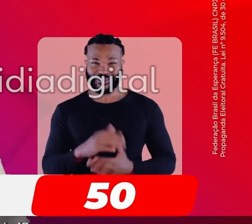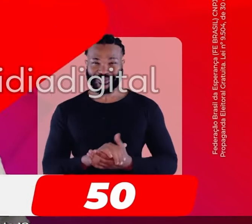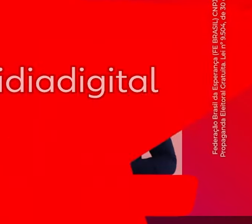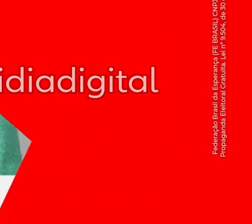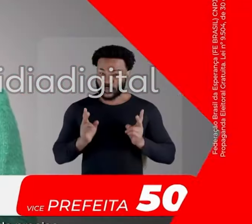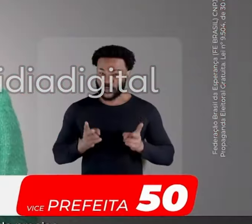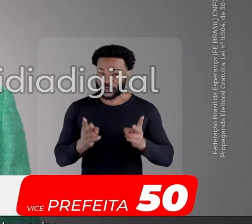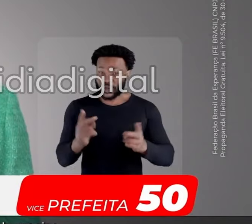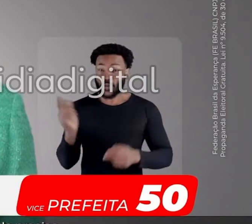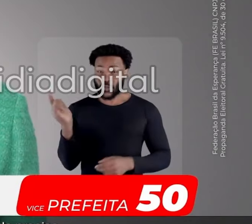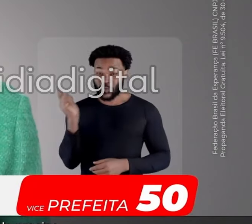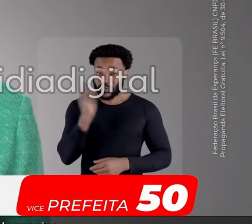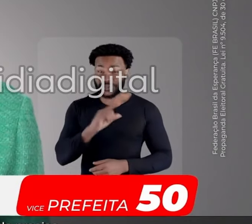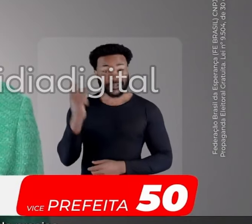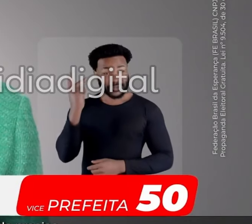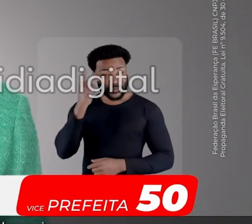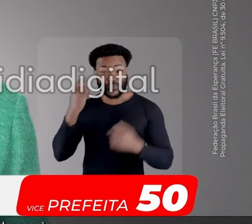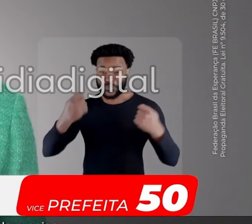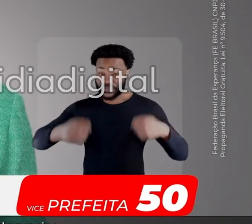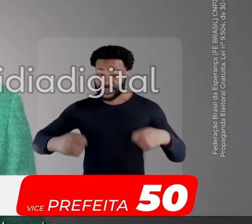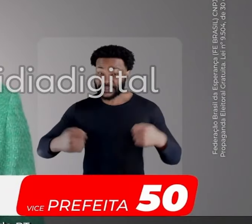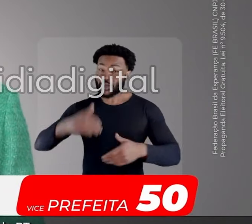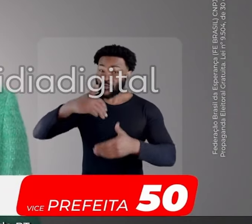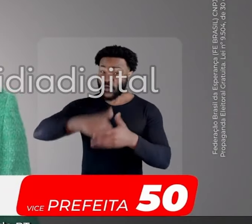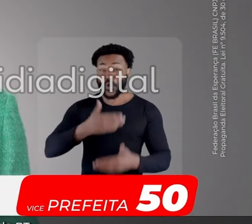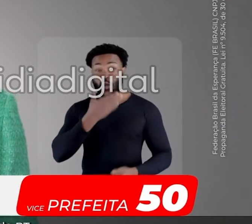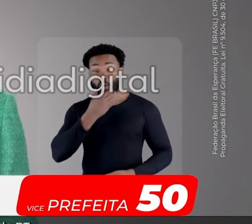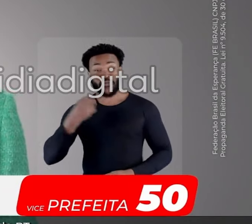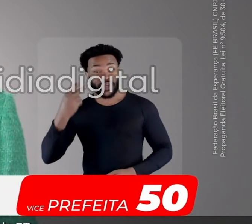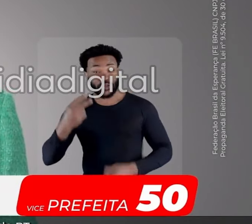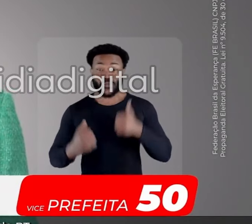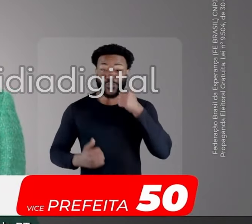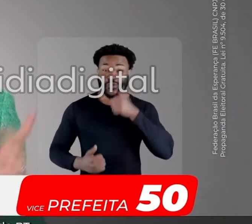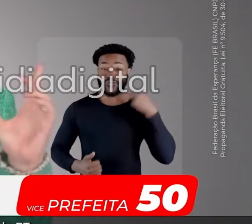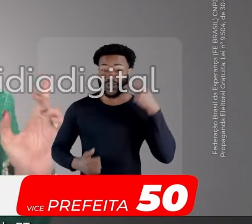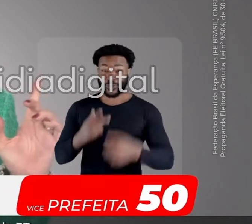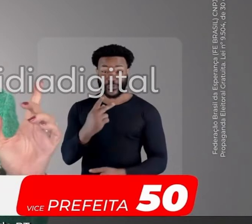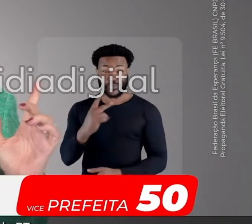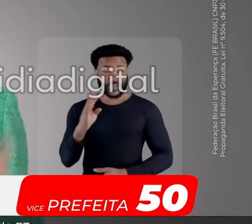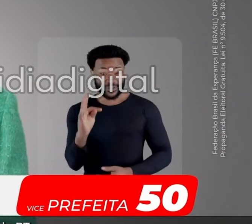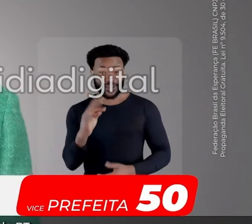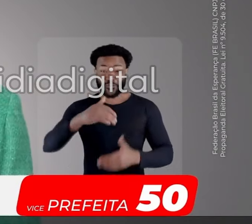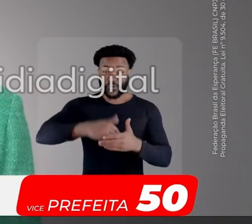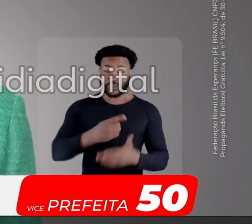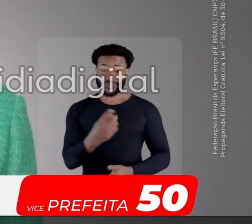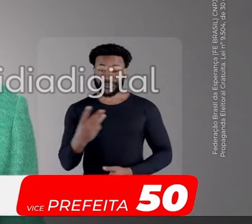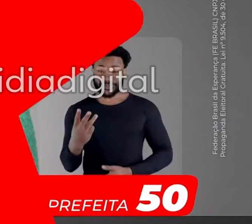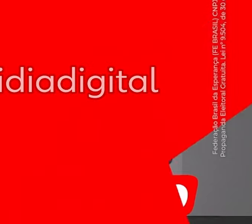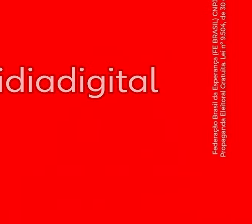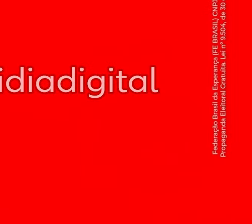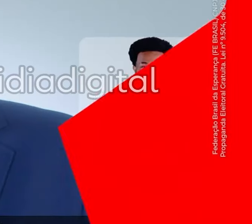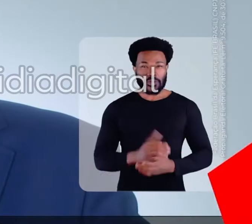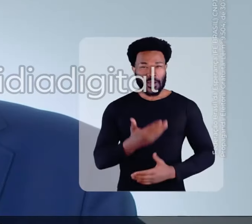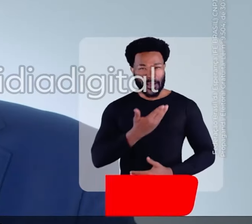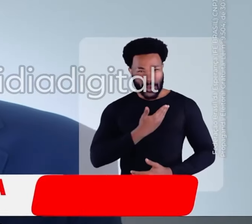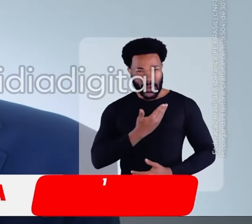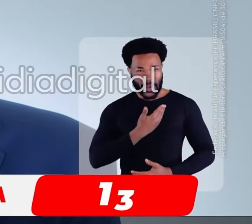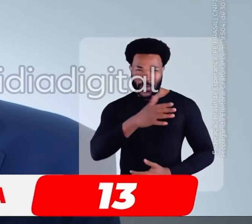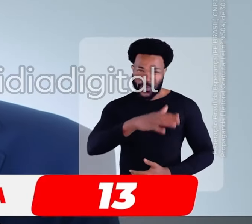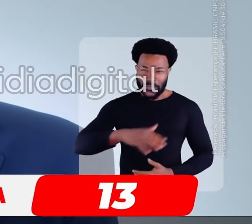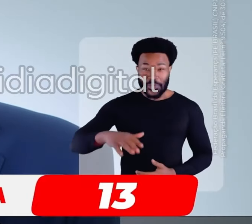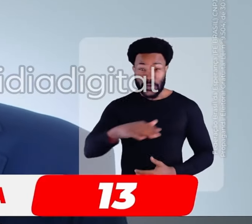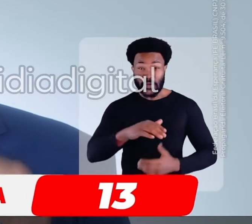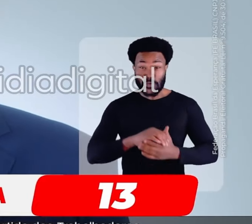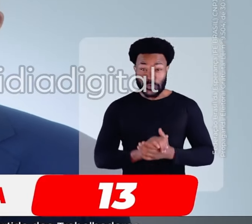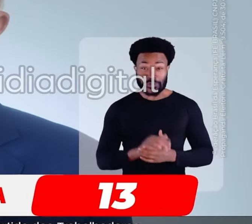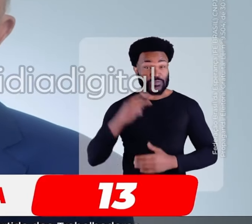vote 13. Pra garantir as conquistas que São Paulo precisa, vote nos vereadores e vereadoras do PT. Vote 13. Minhas amigas